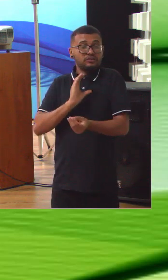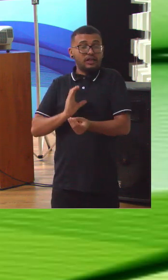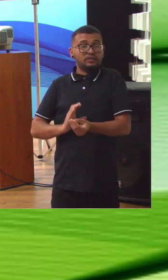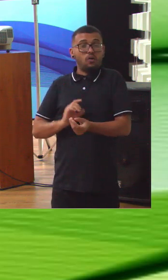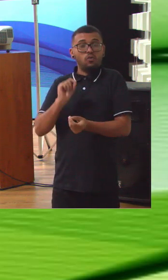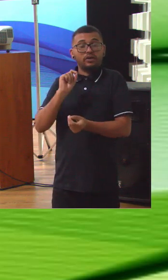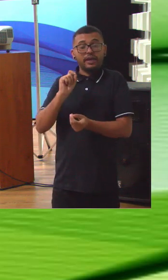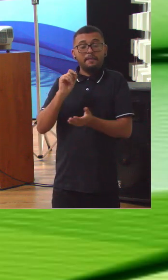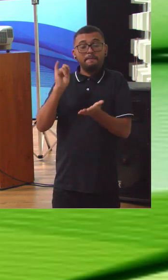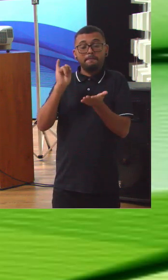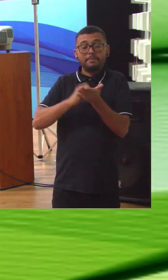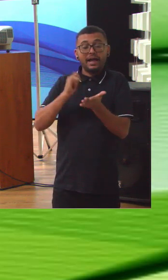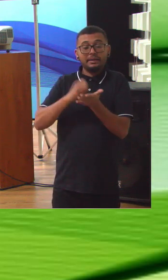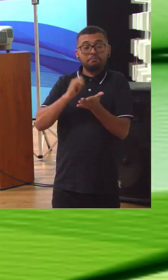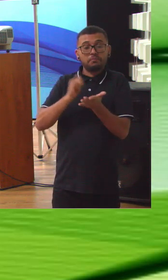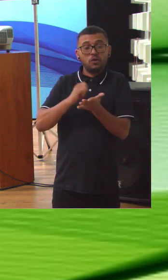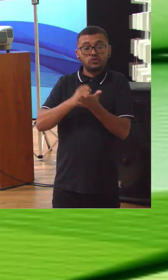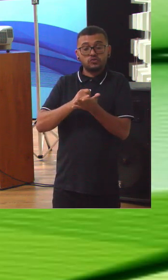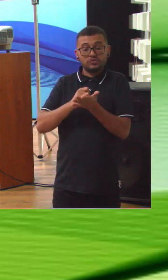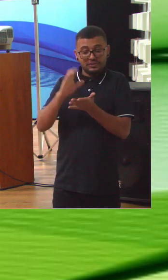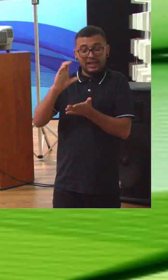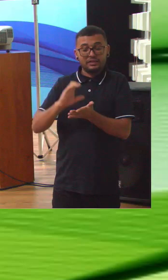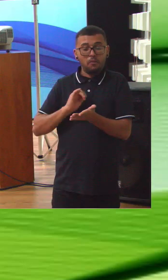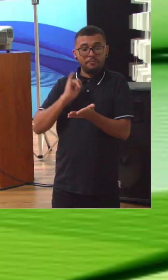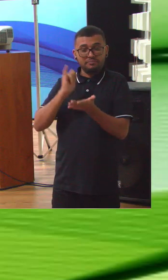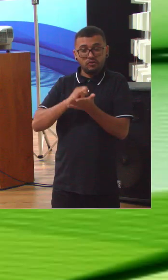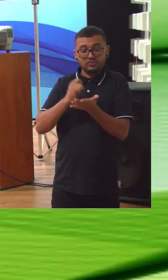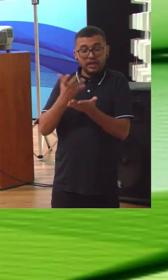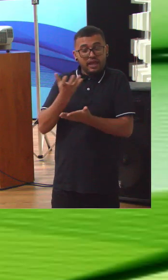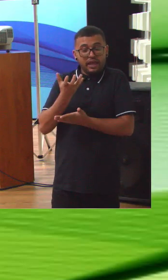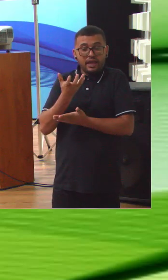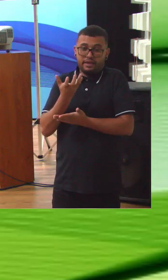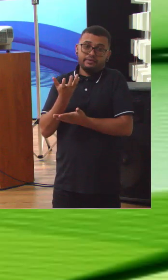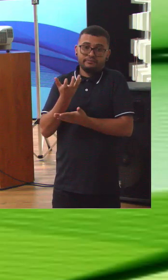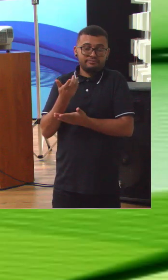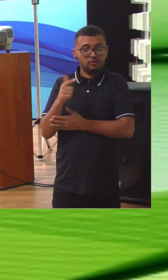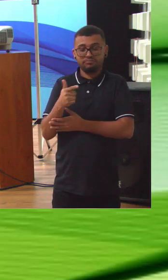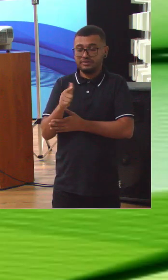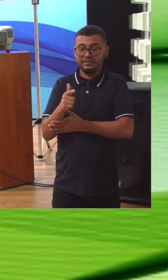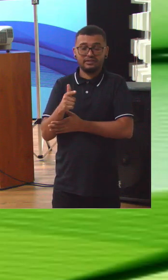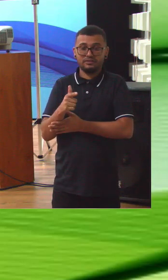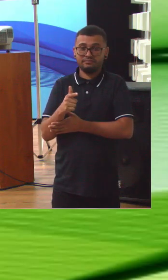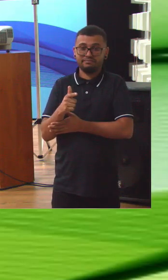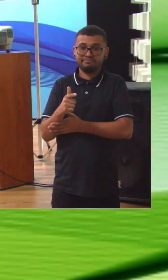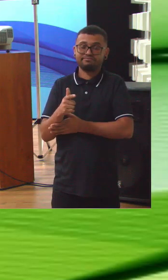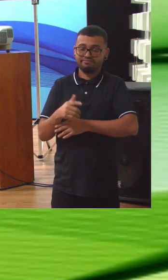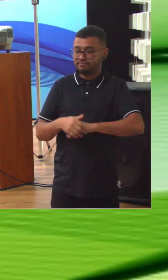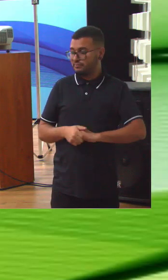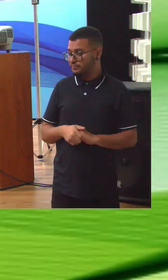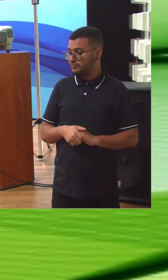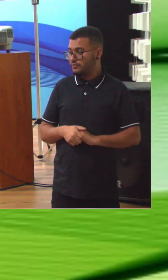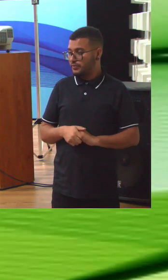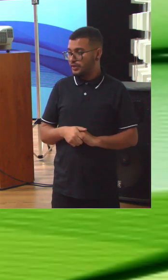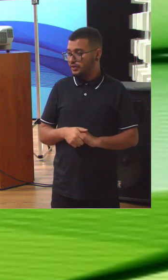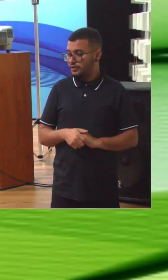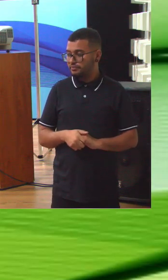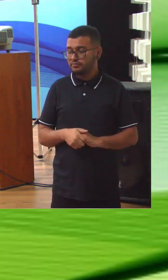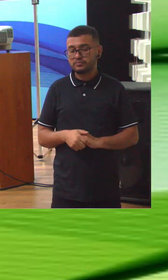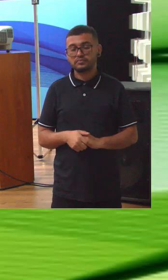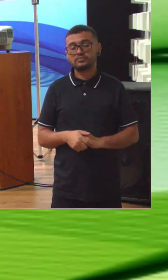o imposto suado do cidadão esperava que fosse entregue e nós temos provas de que há problemas nisso daí